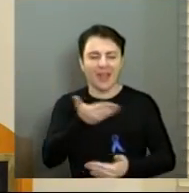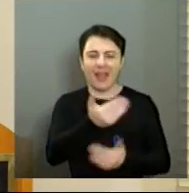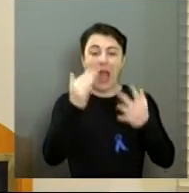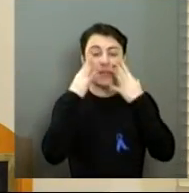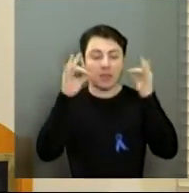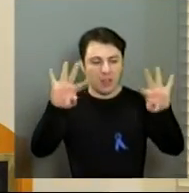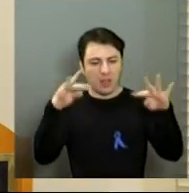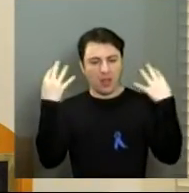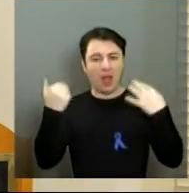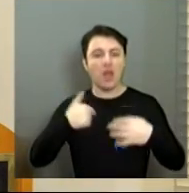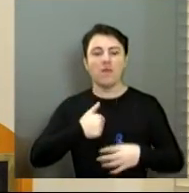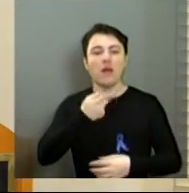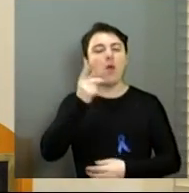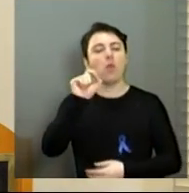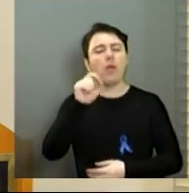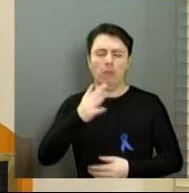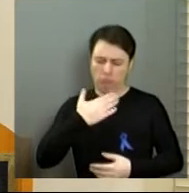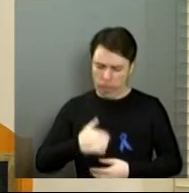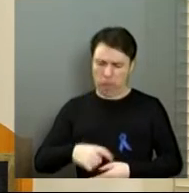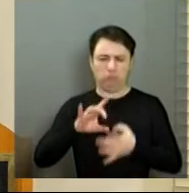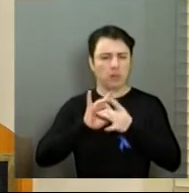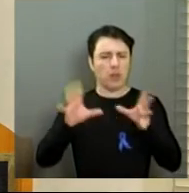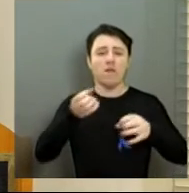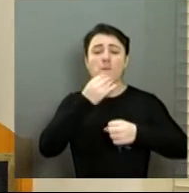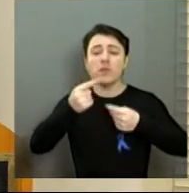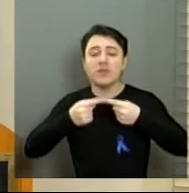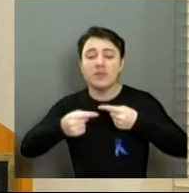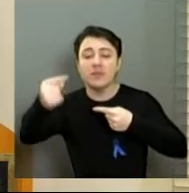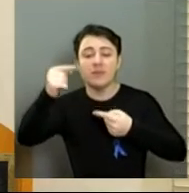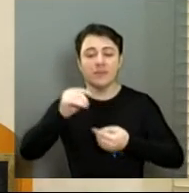atenção de todos e dizer que nós ficamos à disposição. Uma boa semana.